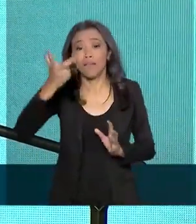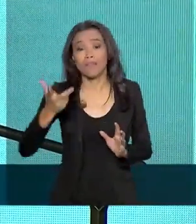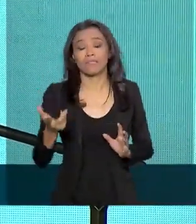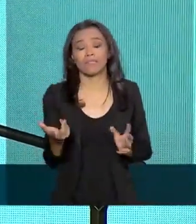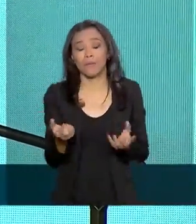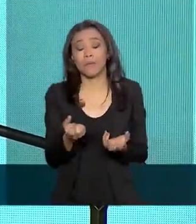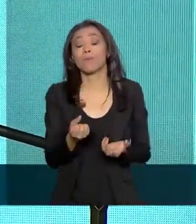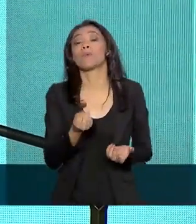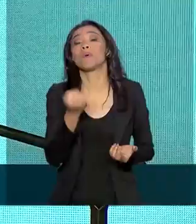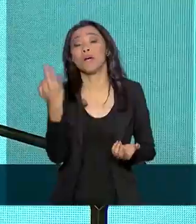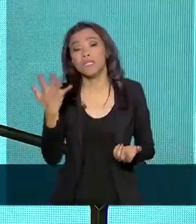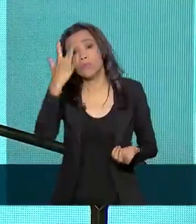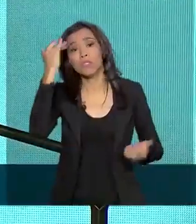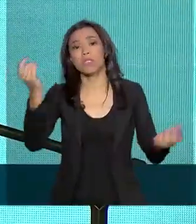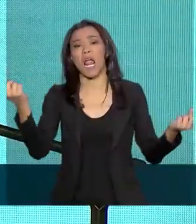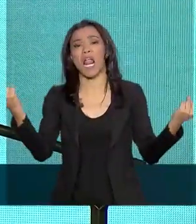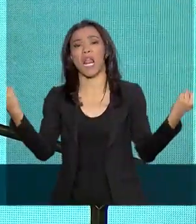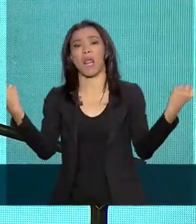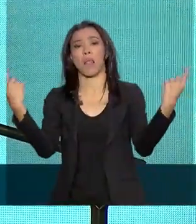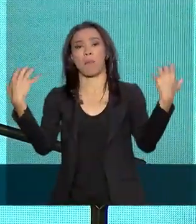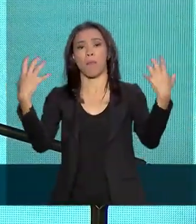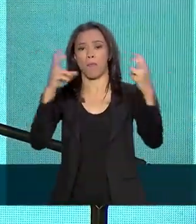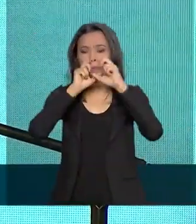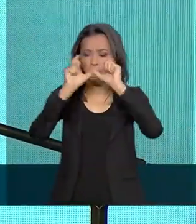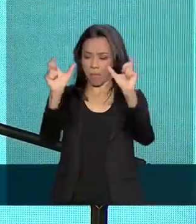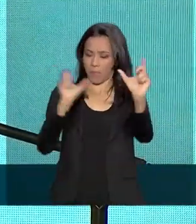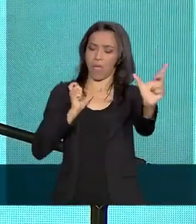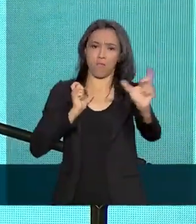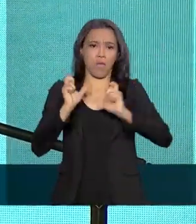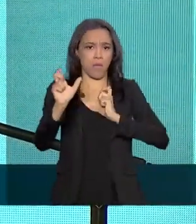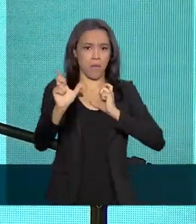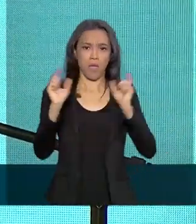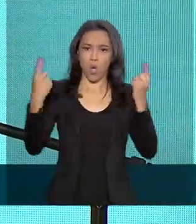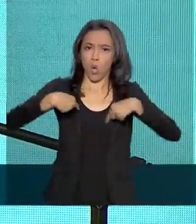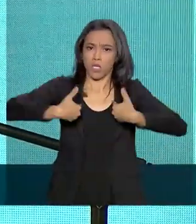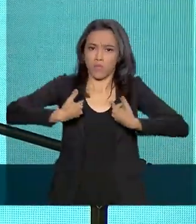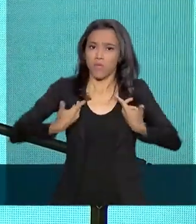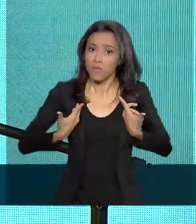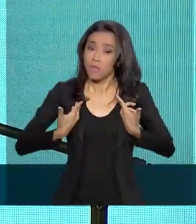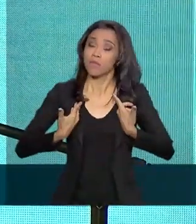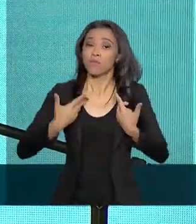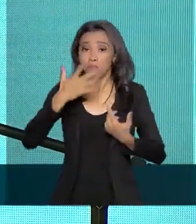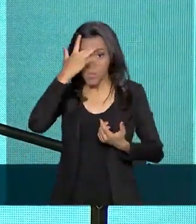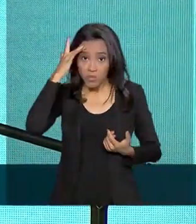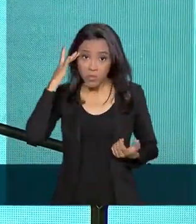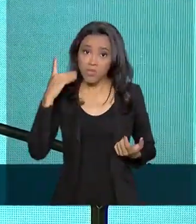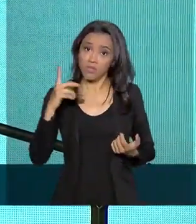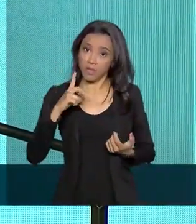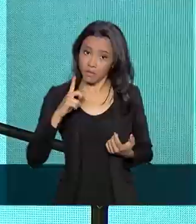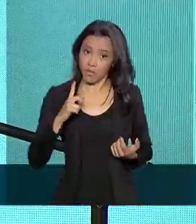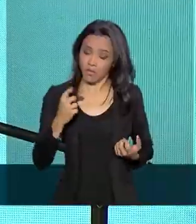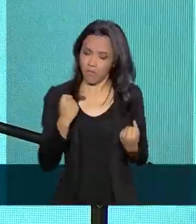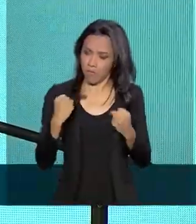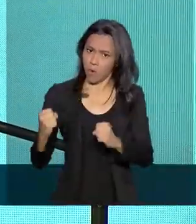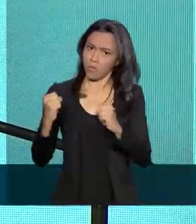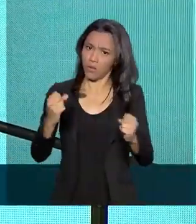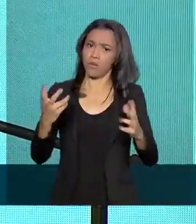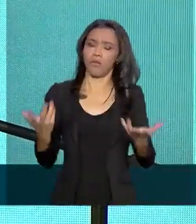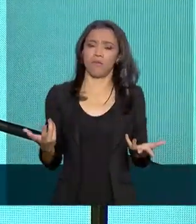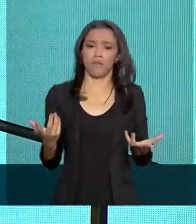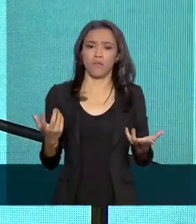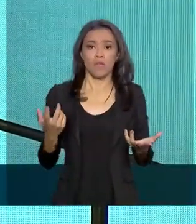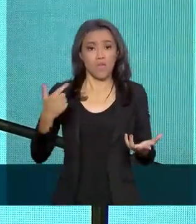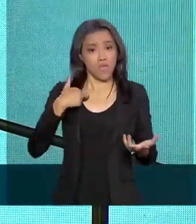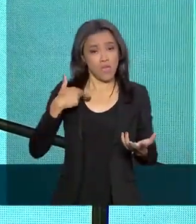quanta gente se volta contra mim. gente poderosa, igual, acertei na Petrobras, conversei, achei um absurdo, não